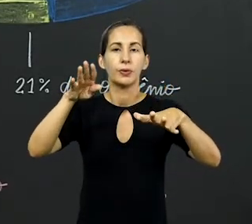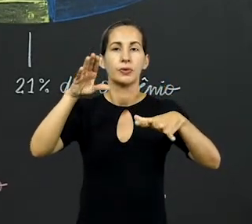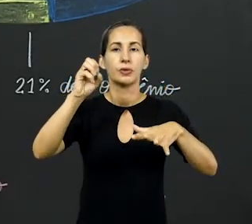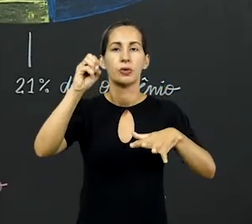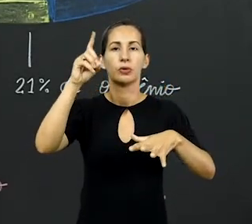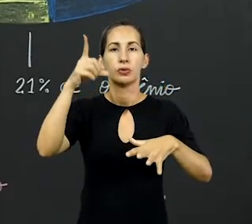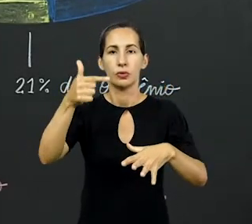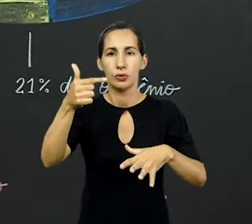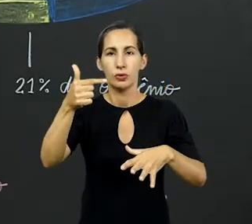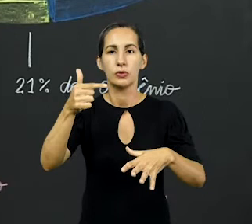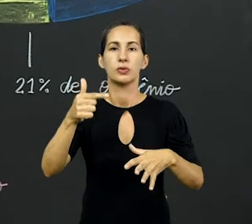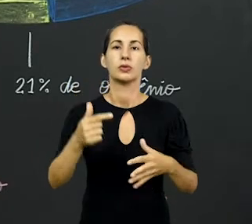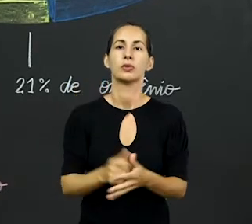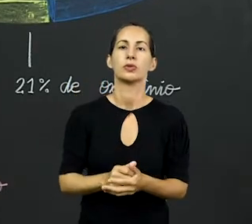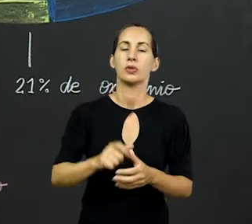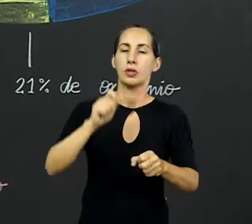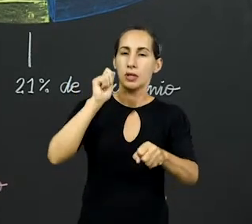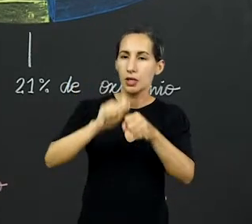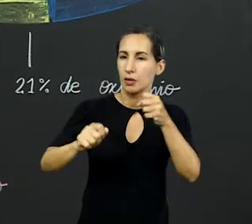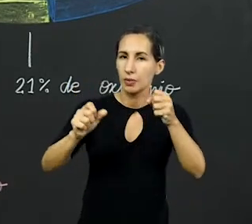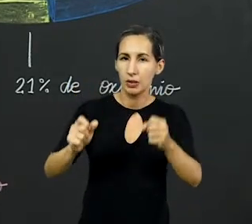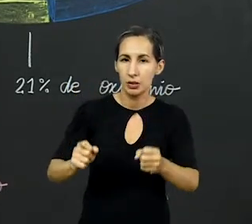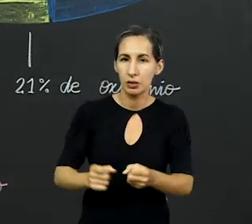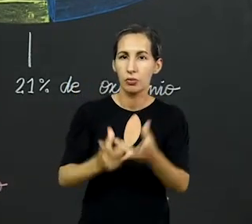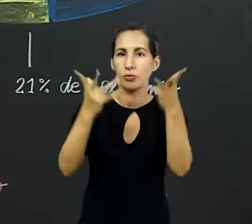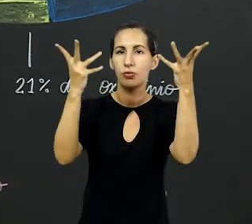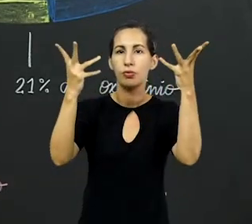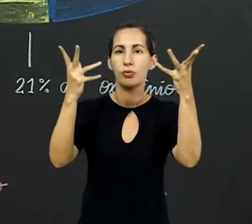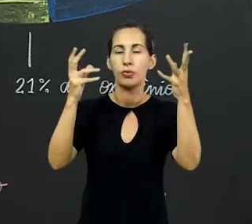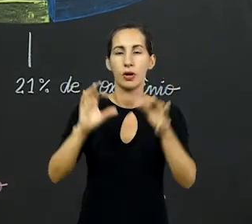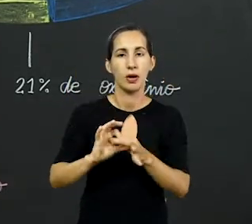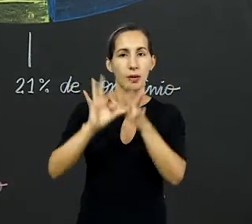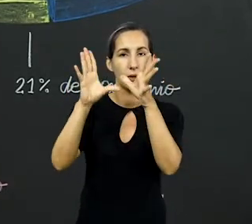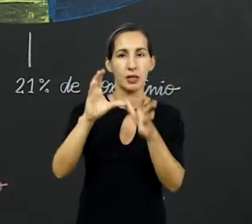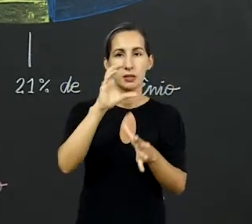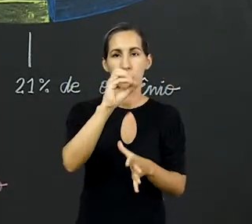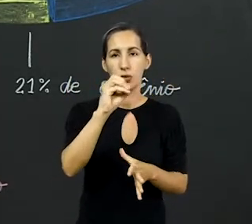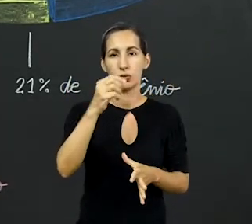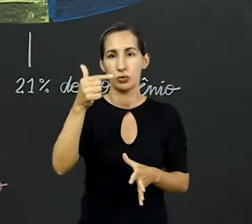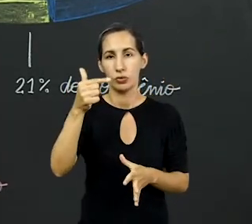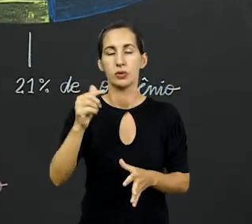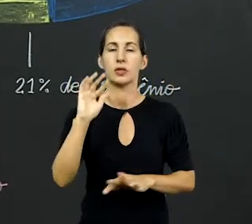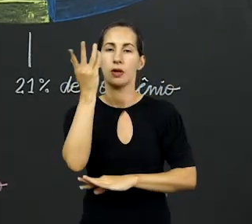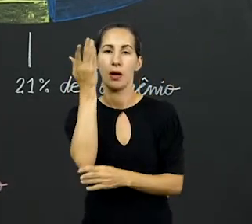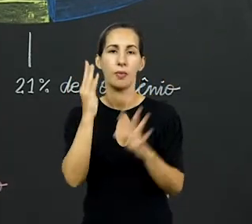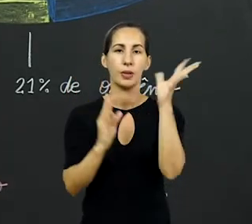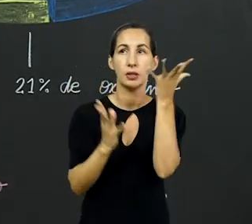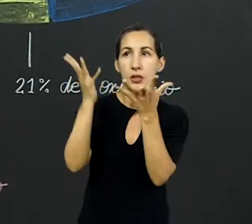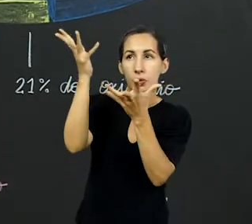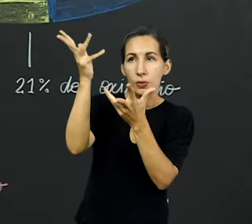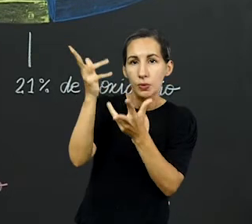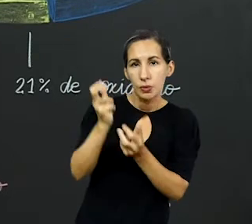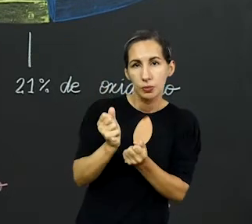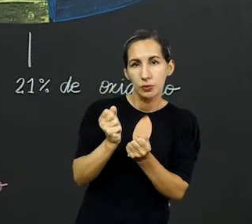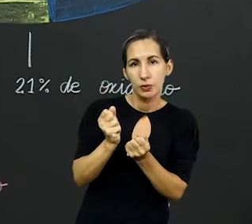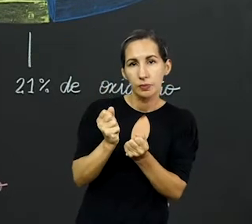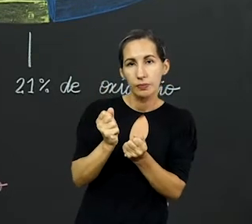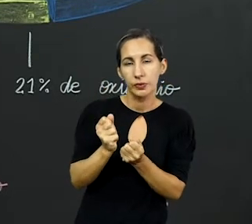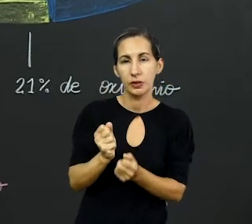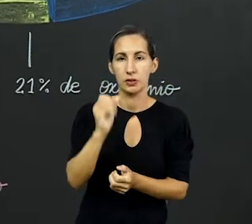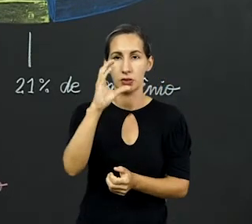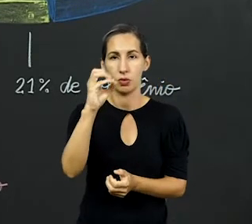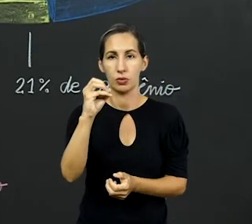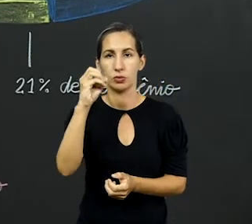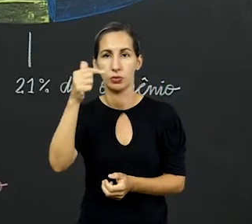A gente queima coisas, combustões naturais, liberam o CO2 e as plantas vão capturar. O